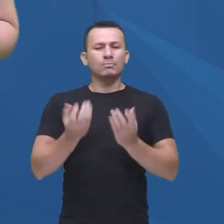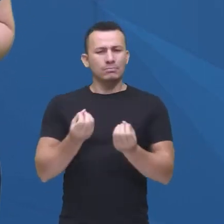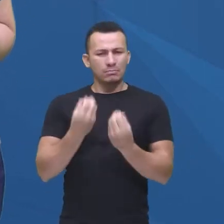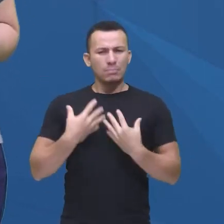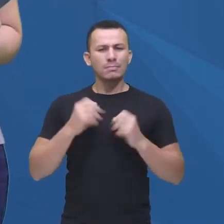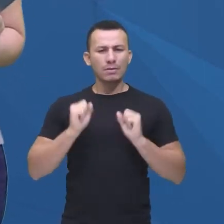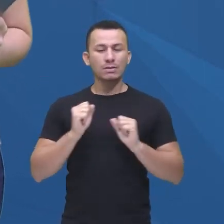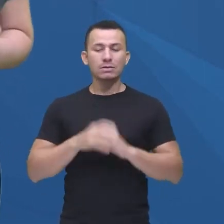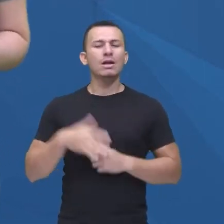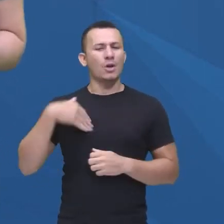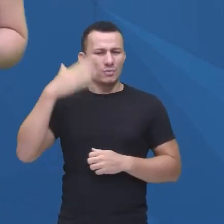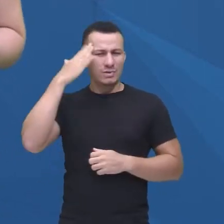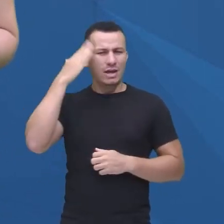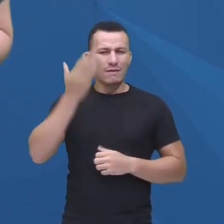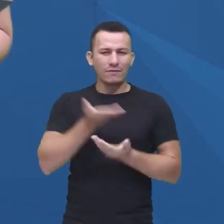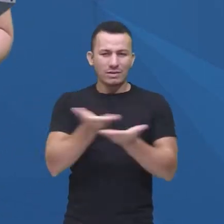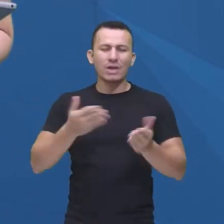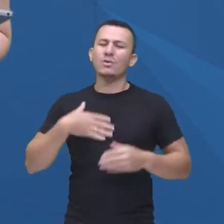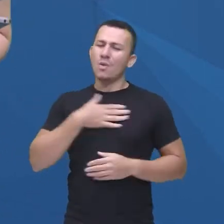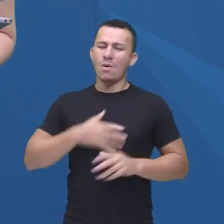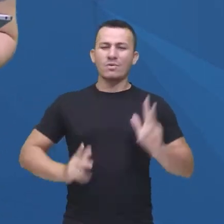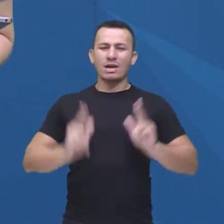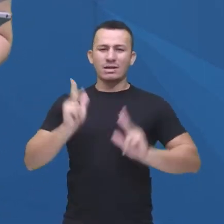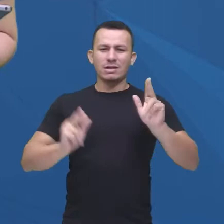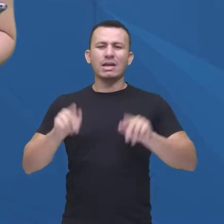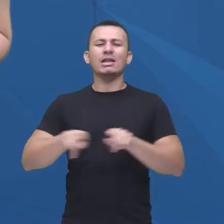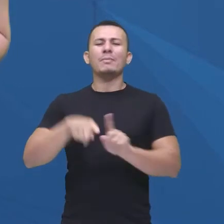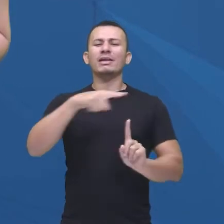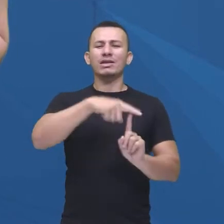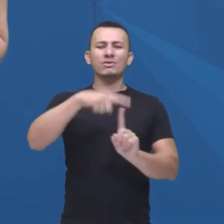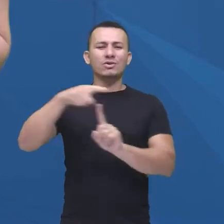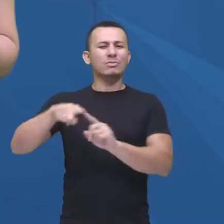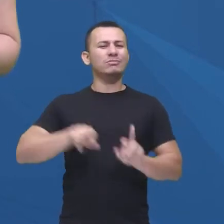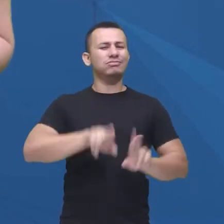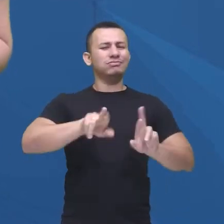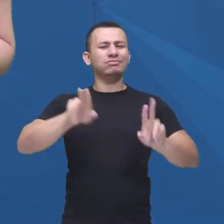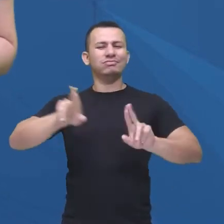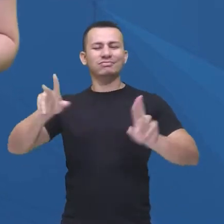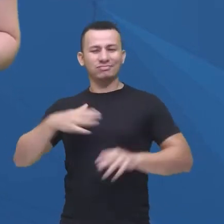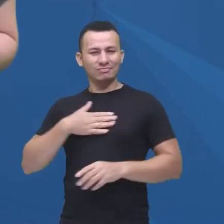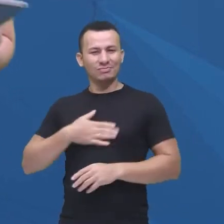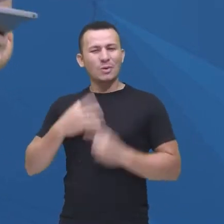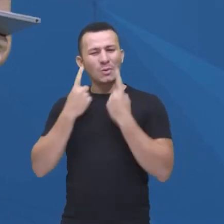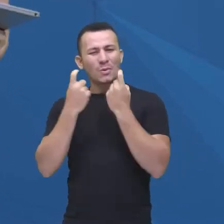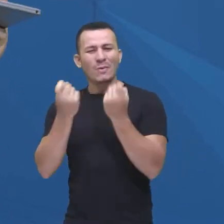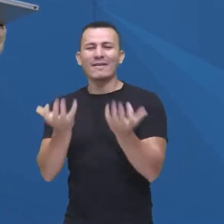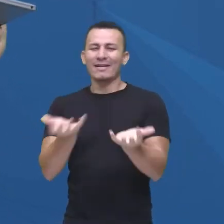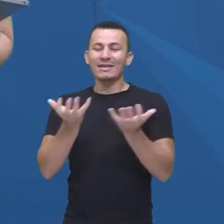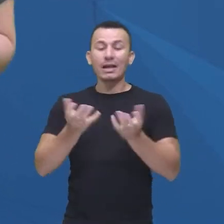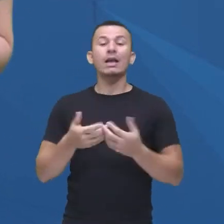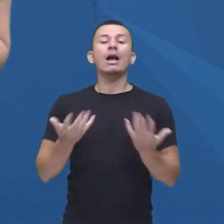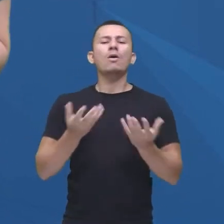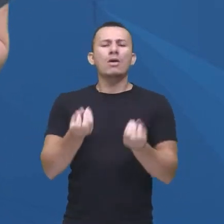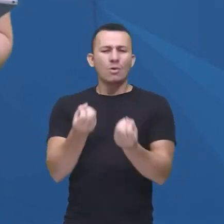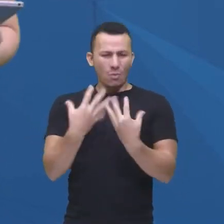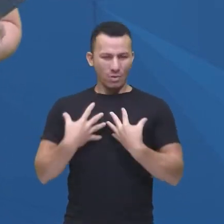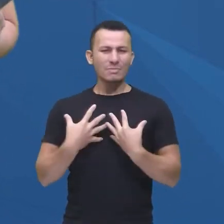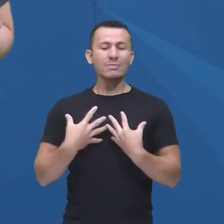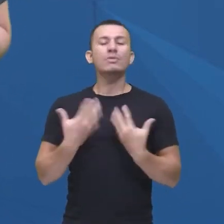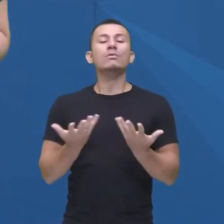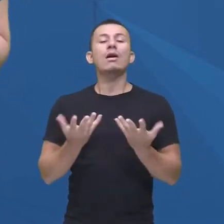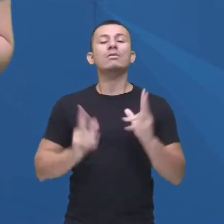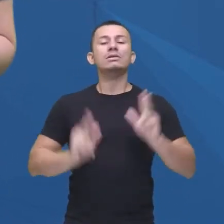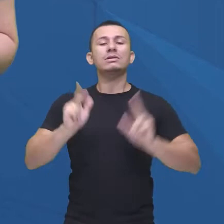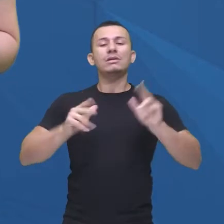você gosta de série, tem lá mais de um gênero que você assiste, que você tá ali, tem interesse. E agora conta pra mim qual é a sua série